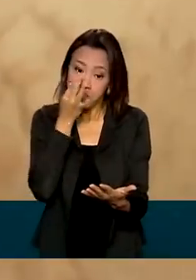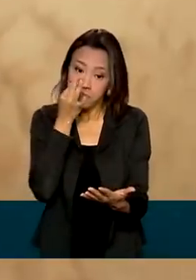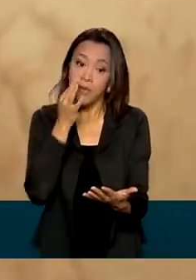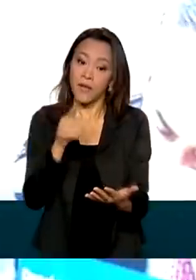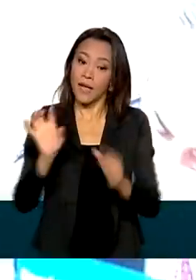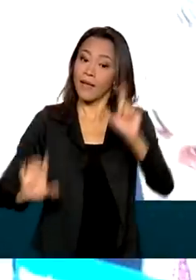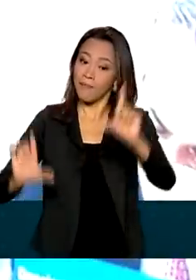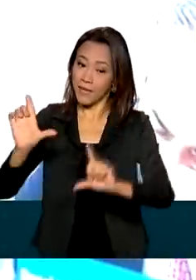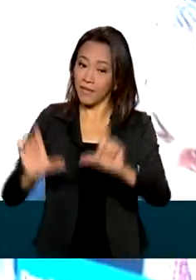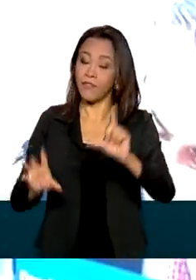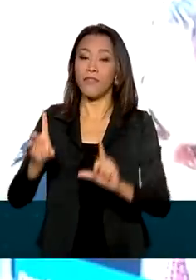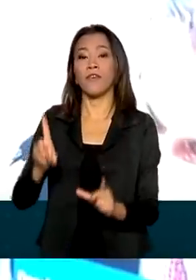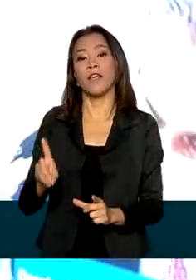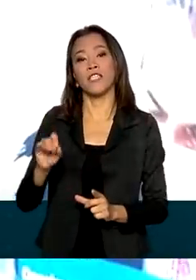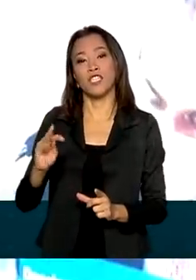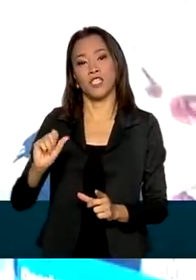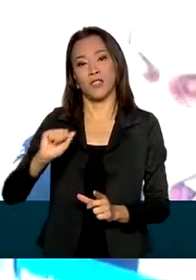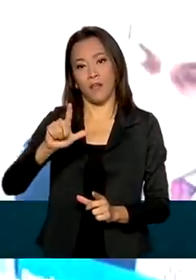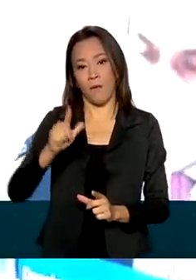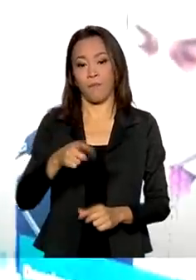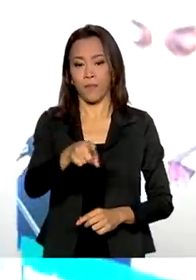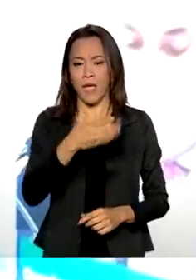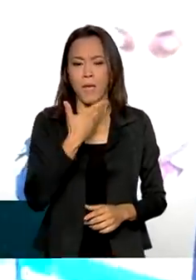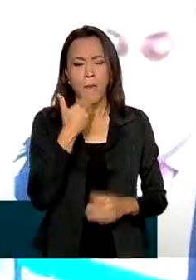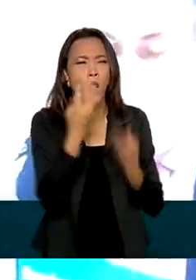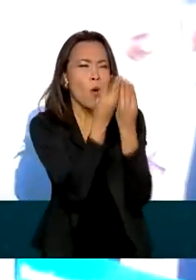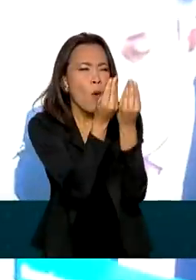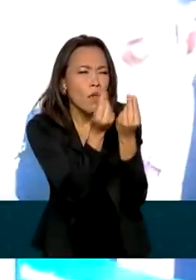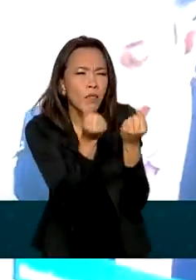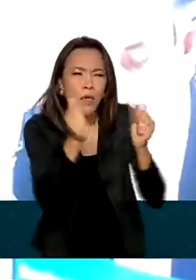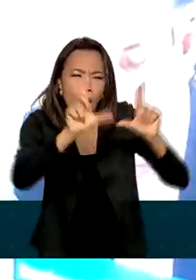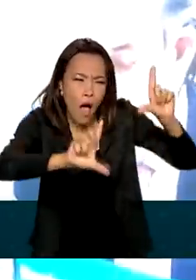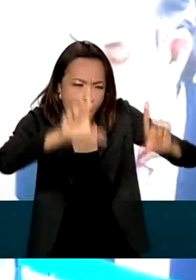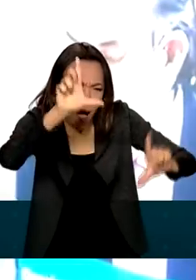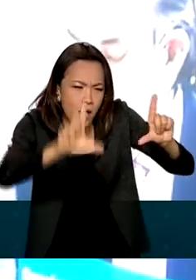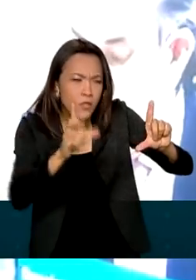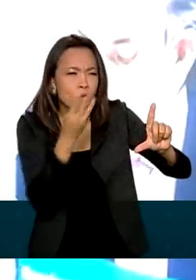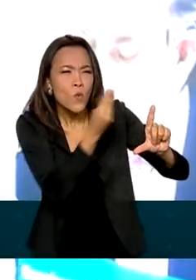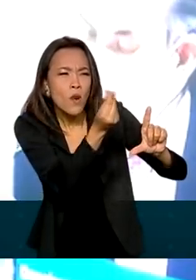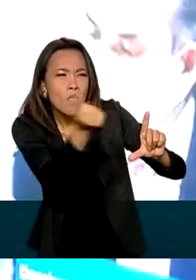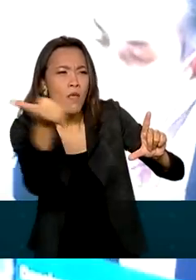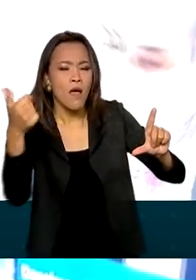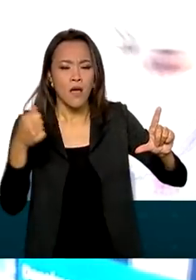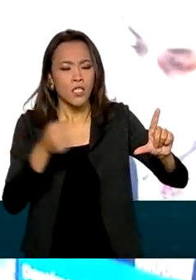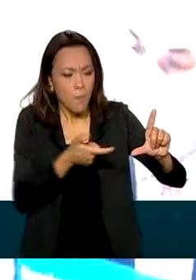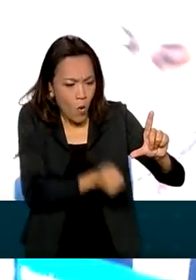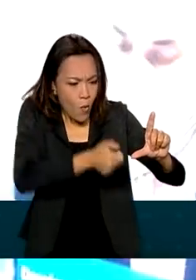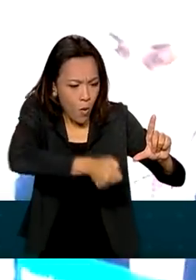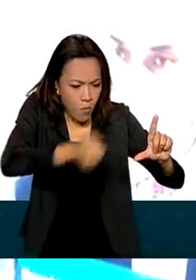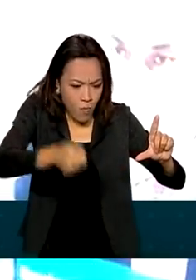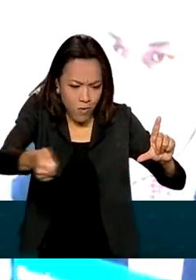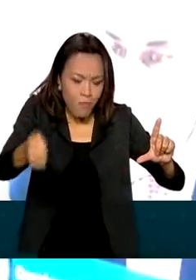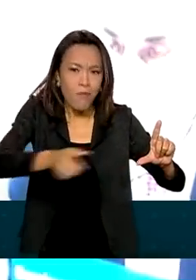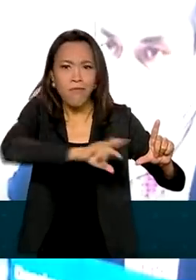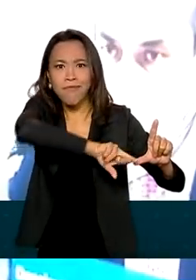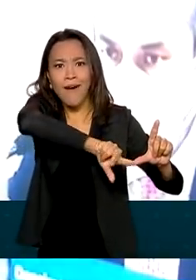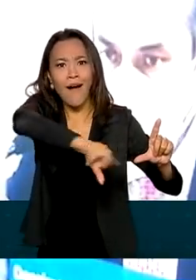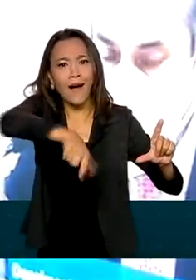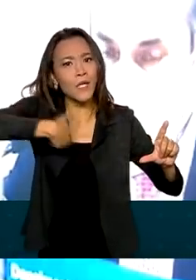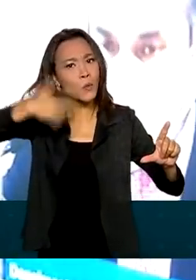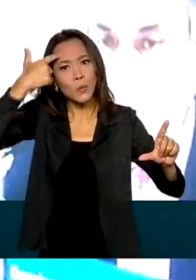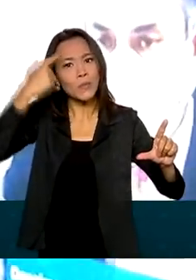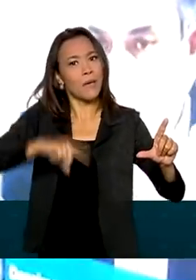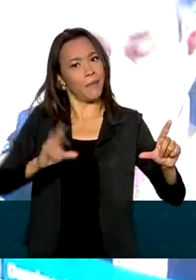digital. A qualidade de imagem foi bem melhor, a quantidade de canais foram bem maiores, canais que às vezes eu nem sabia que